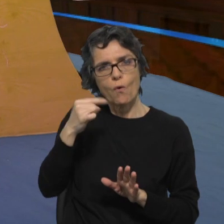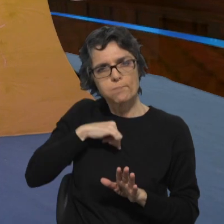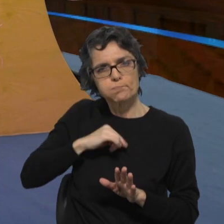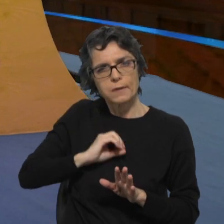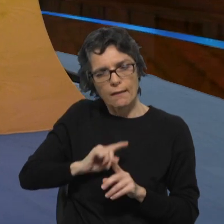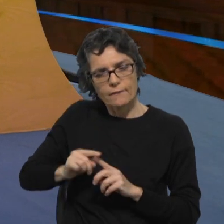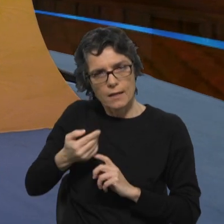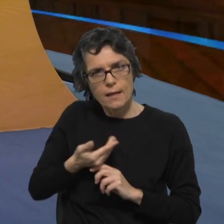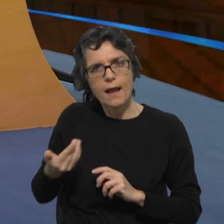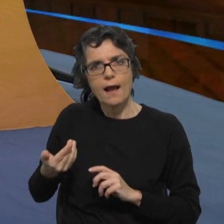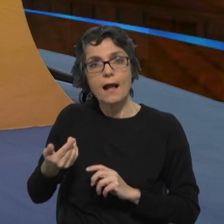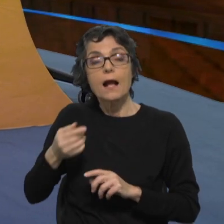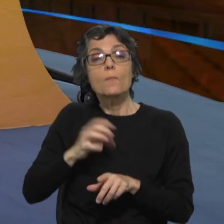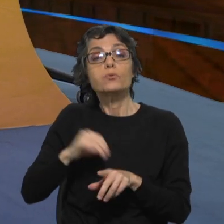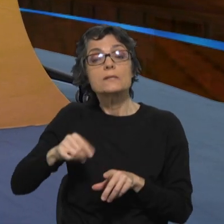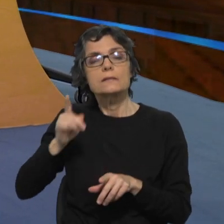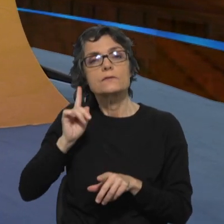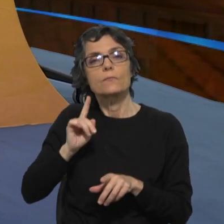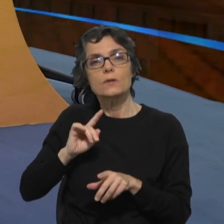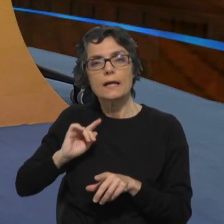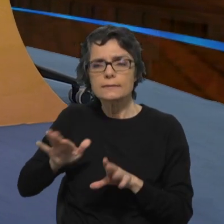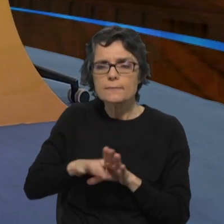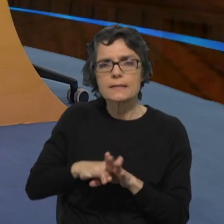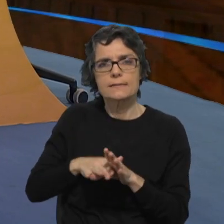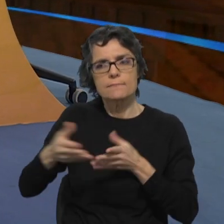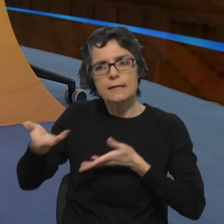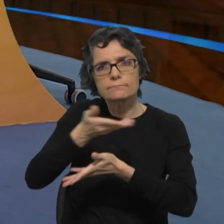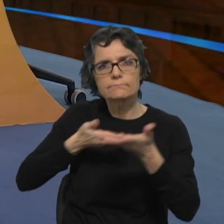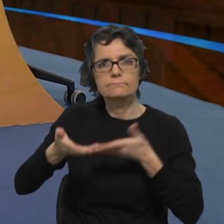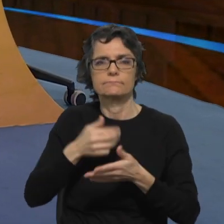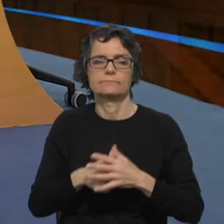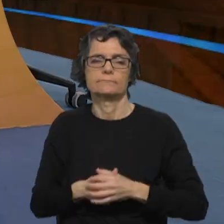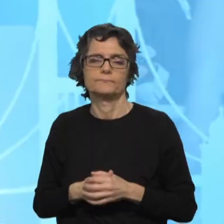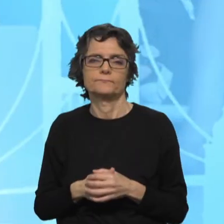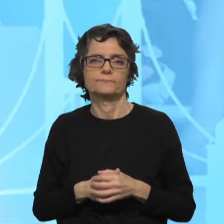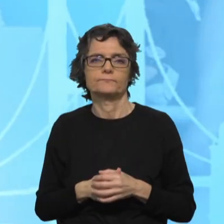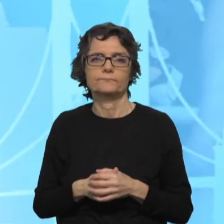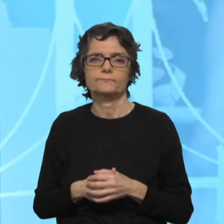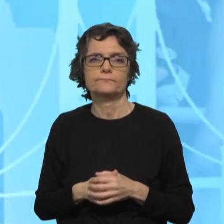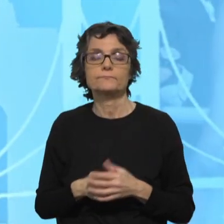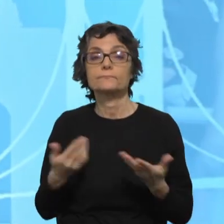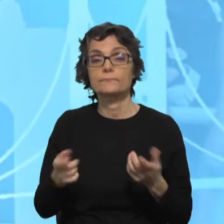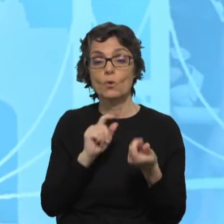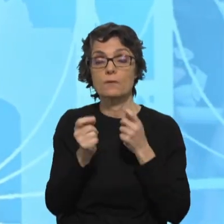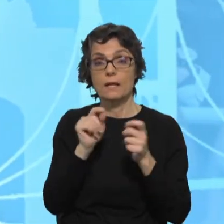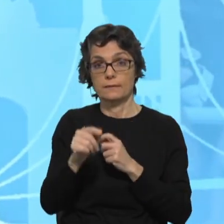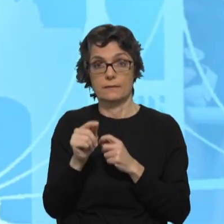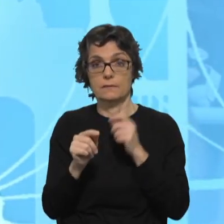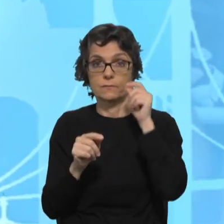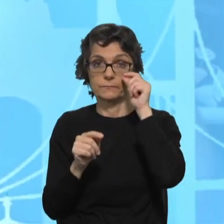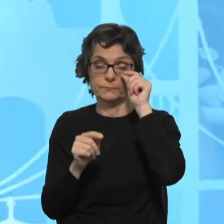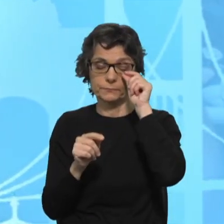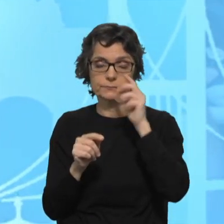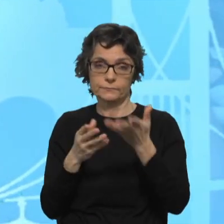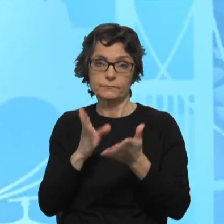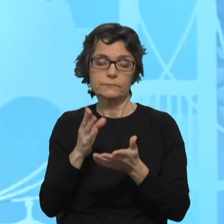nós temos uma determinada maneira de ser. Todo este debate acontece, como há pouco já referiu, nos 50 anos,